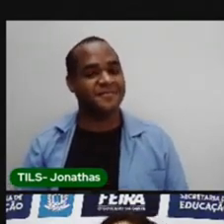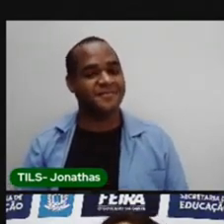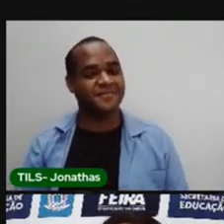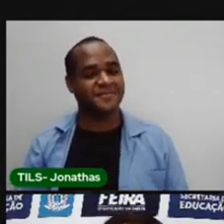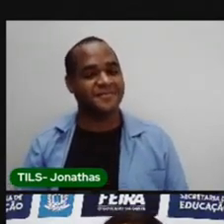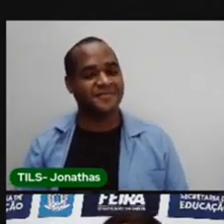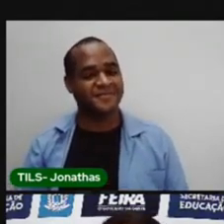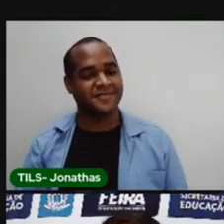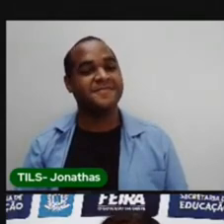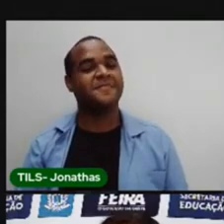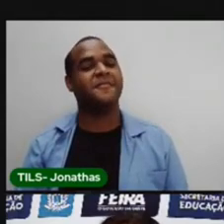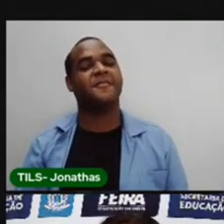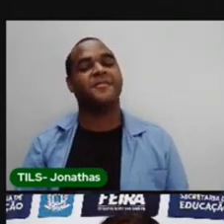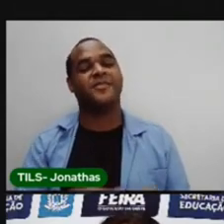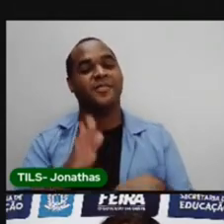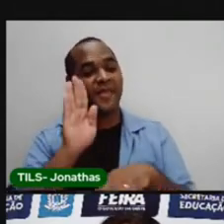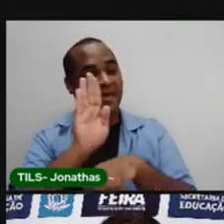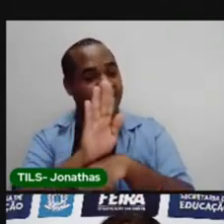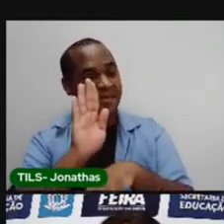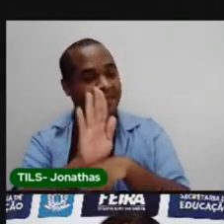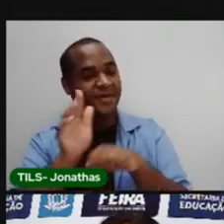Que bairro seria esse?